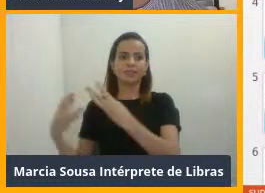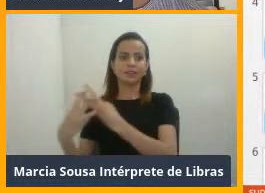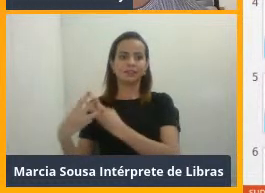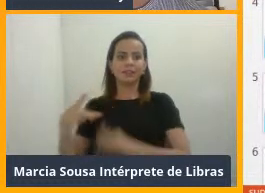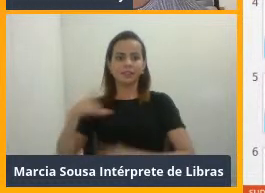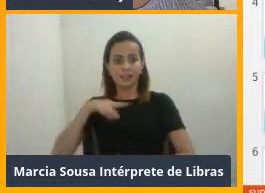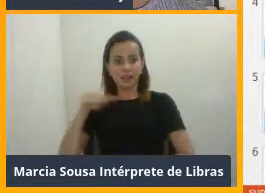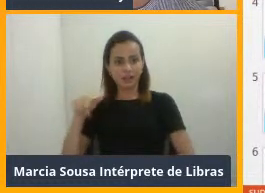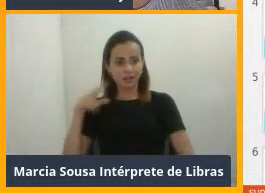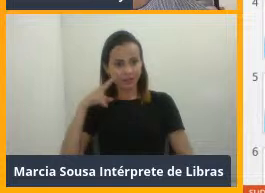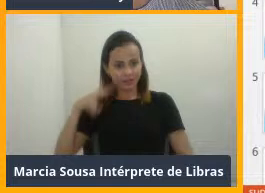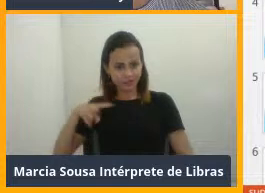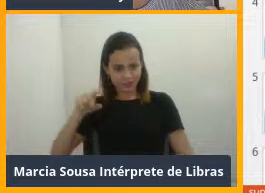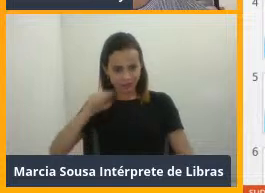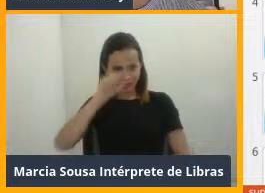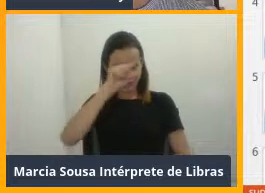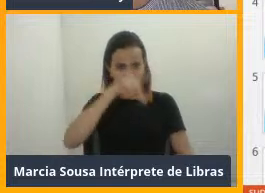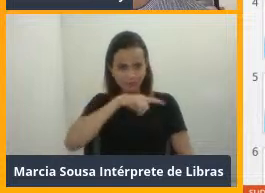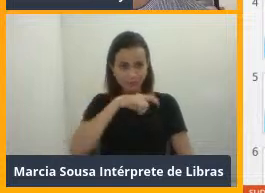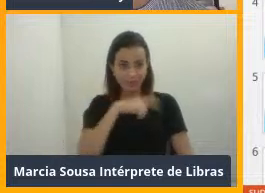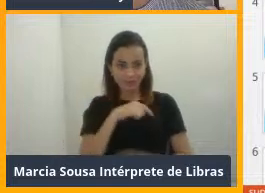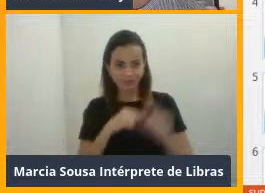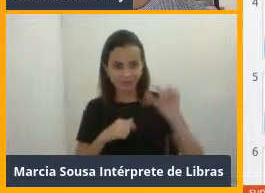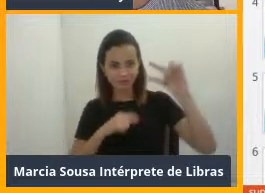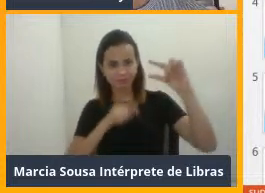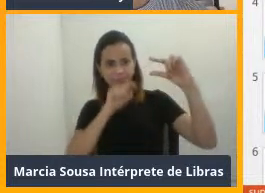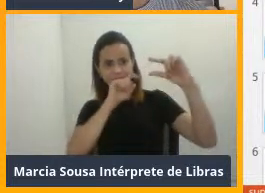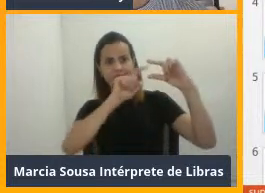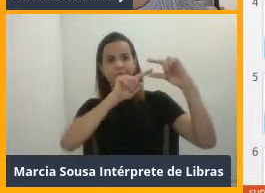Tá vendo lá em cima? É.